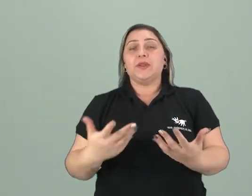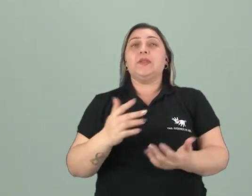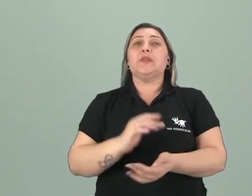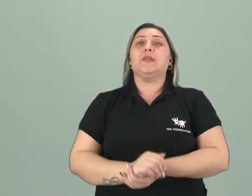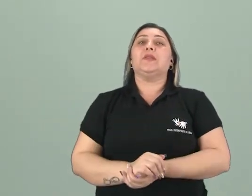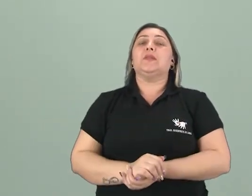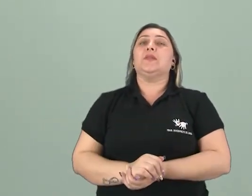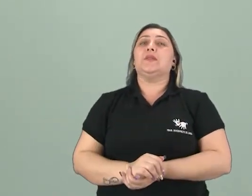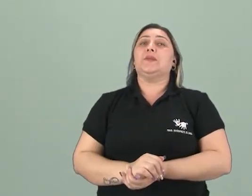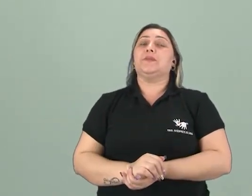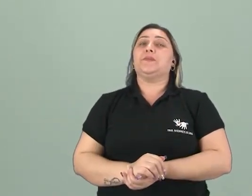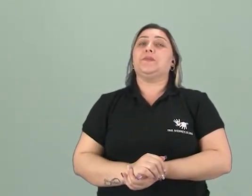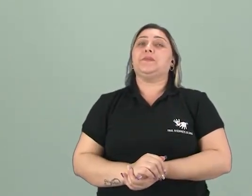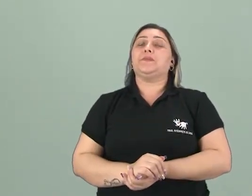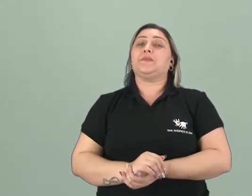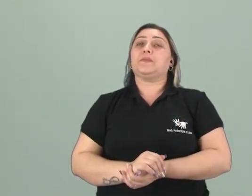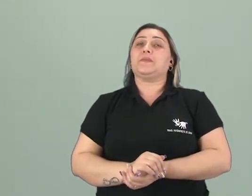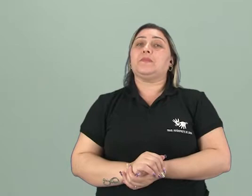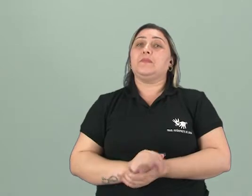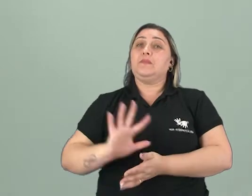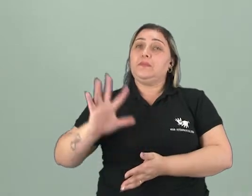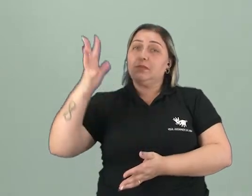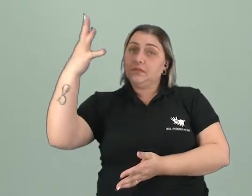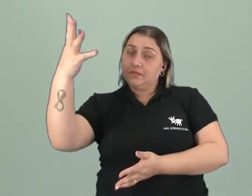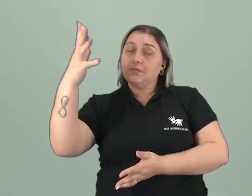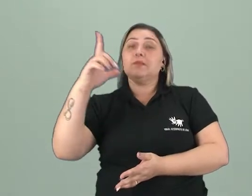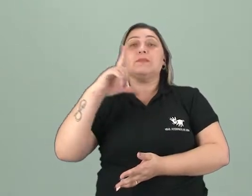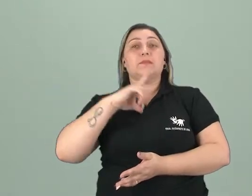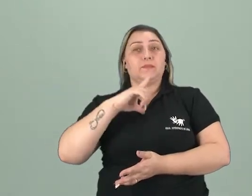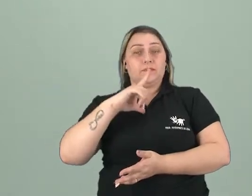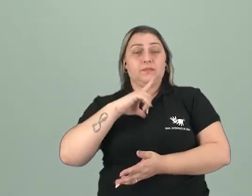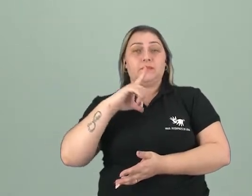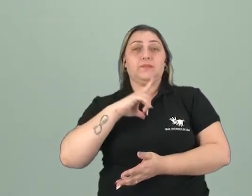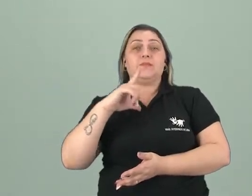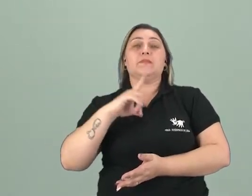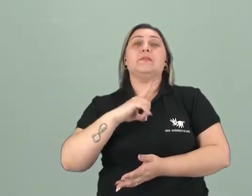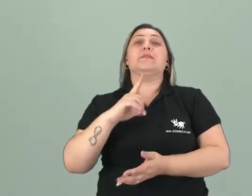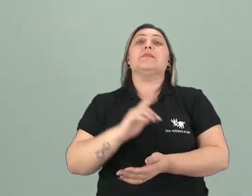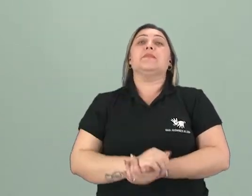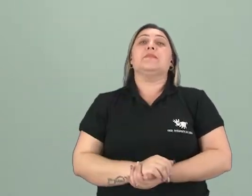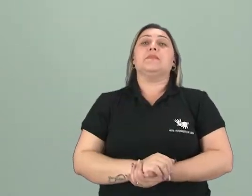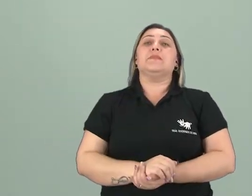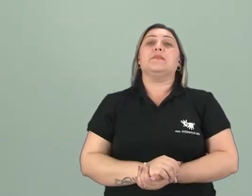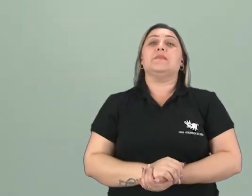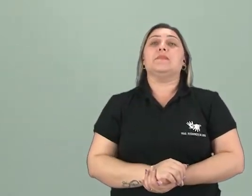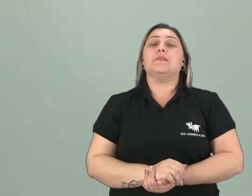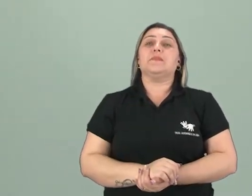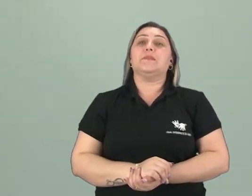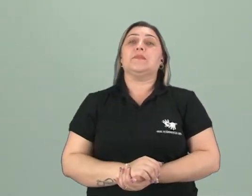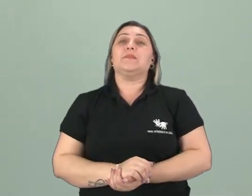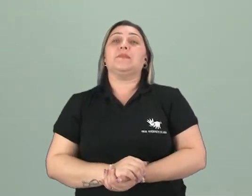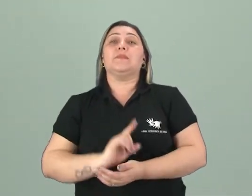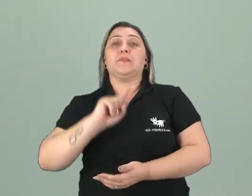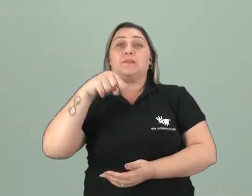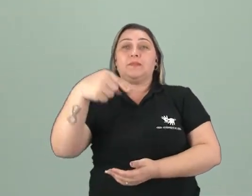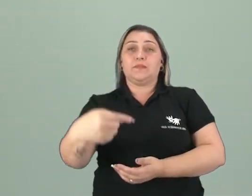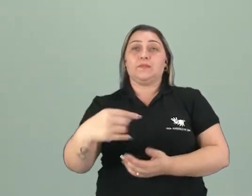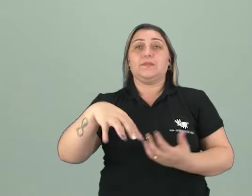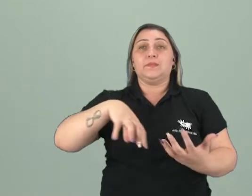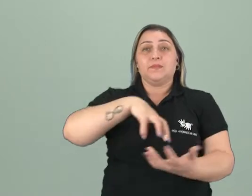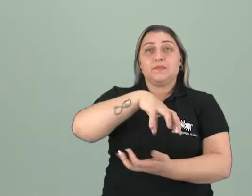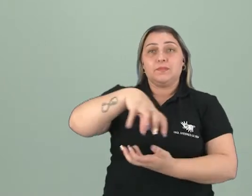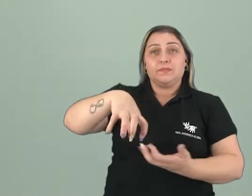aspectos que foram debatidos e também levados em consideração no pós-Revolução, certo?